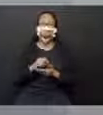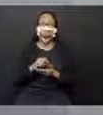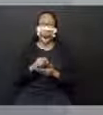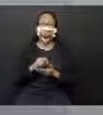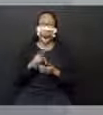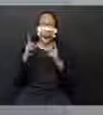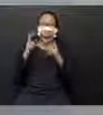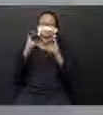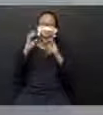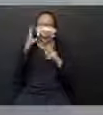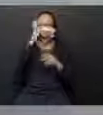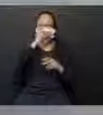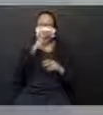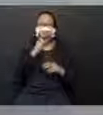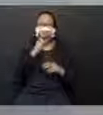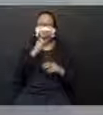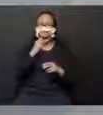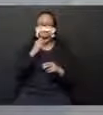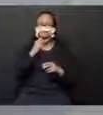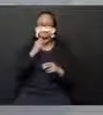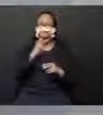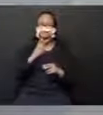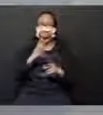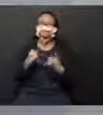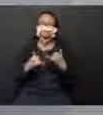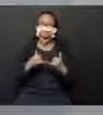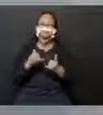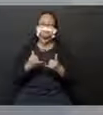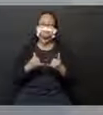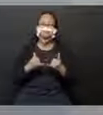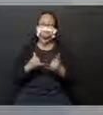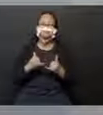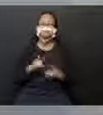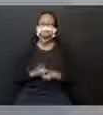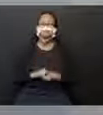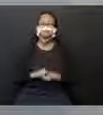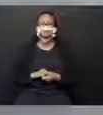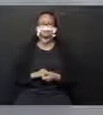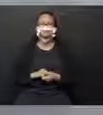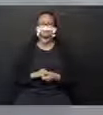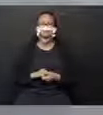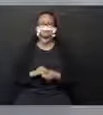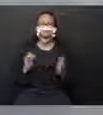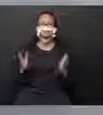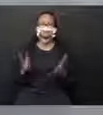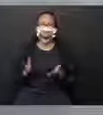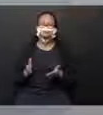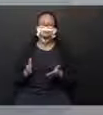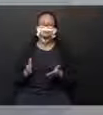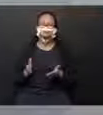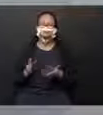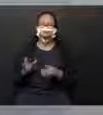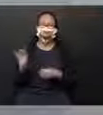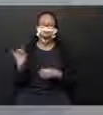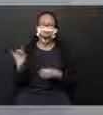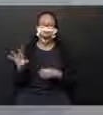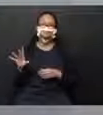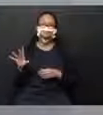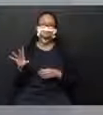usem a criatividade e se divirtam bastante. E por hoje, é só.